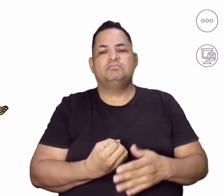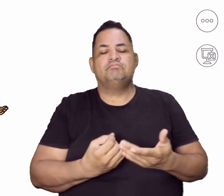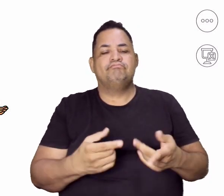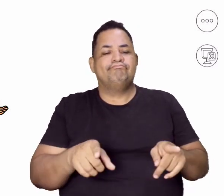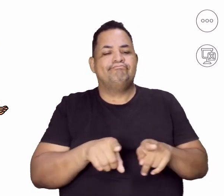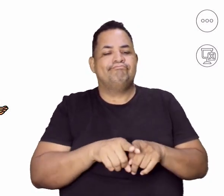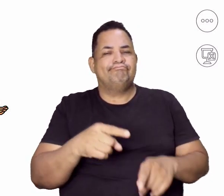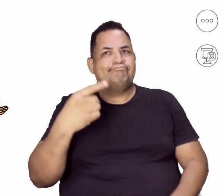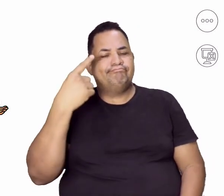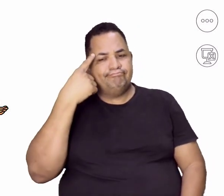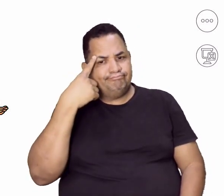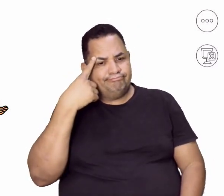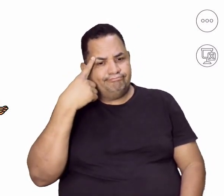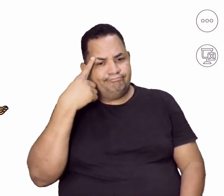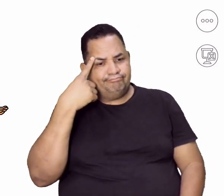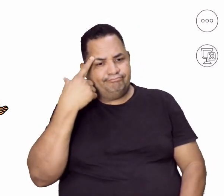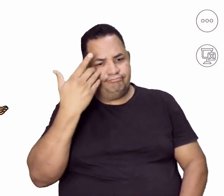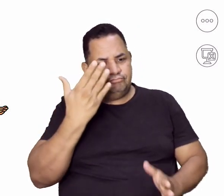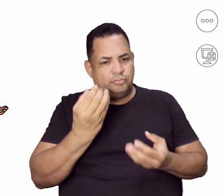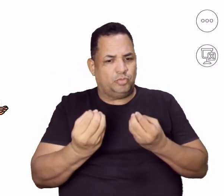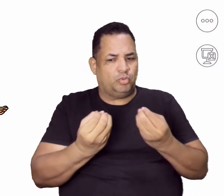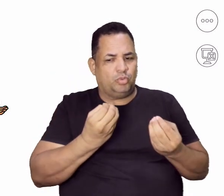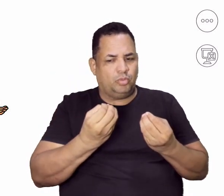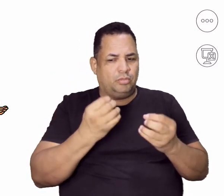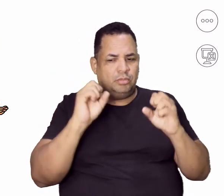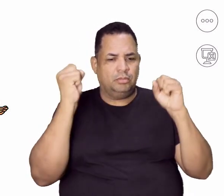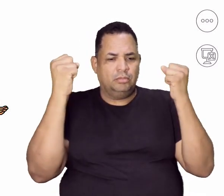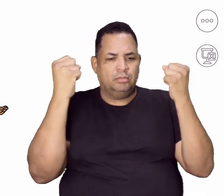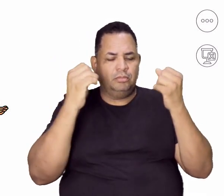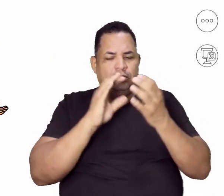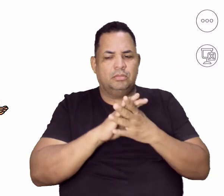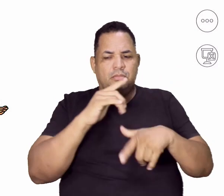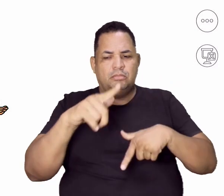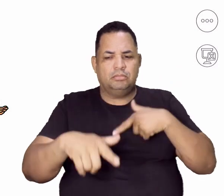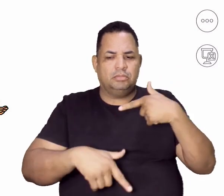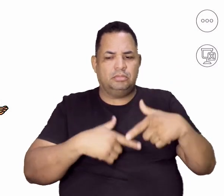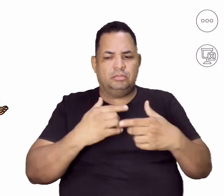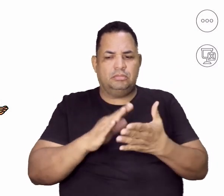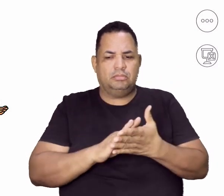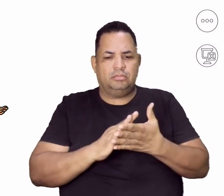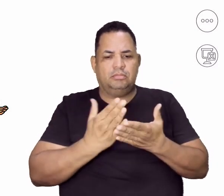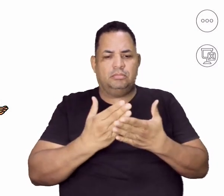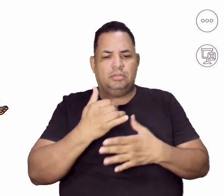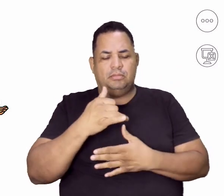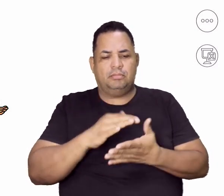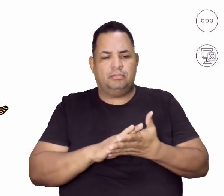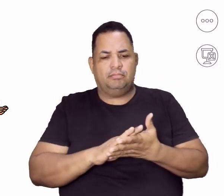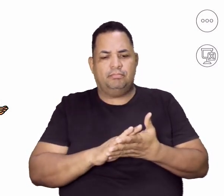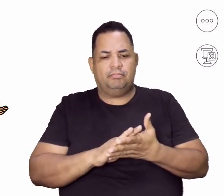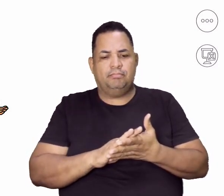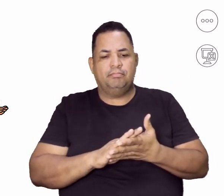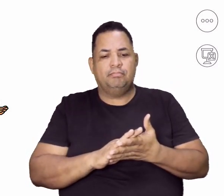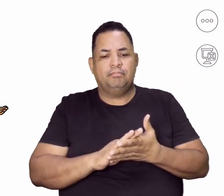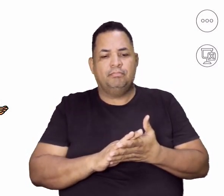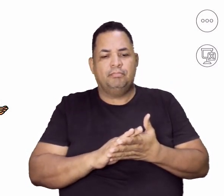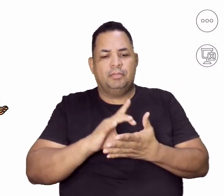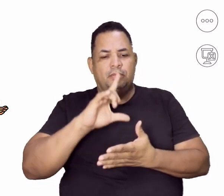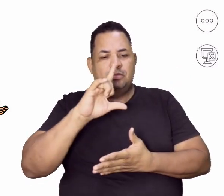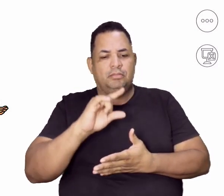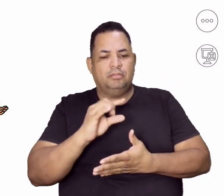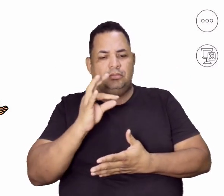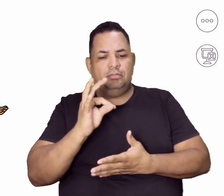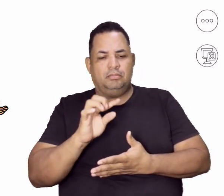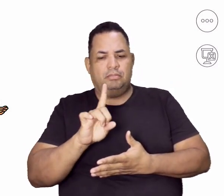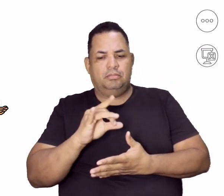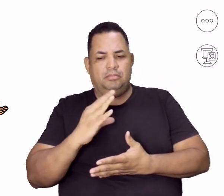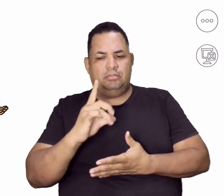maneira que a atividade física pode atuar nesses TDCs, tá? E aí a gente vai mudar esse rostinho